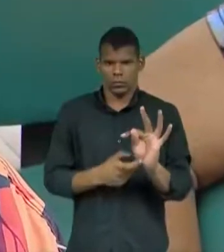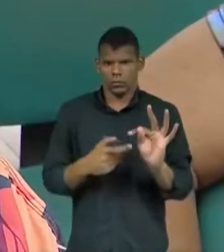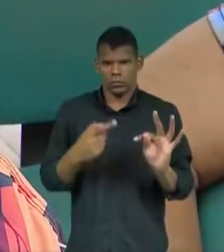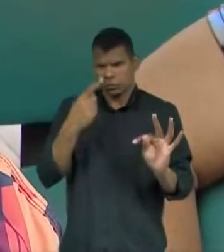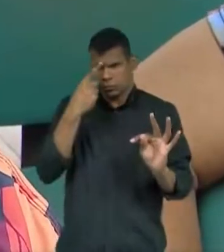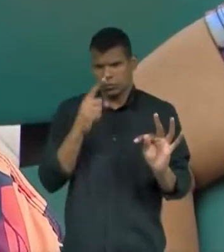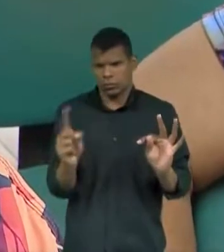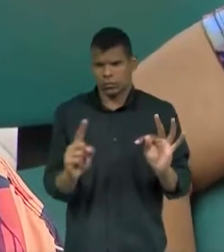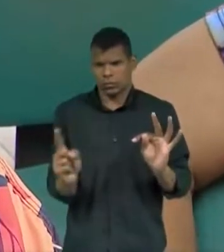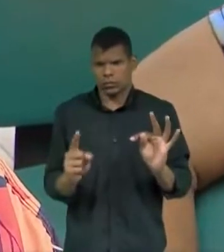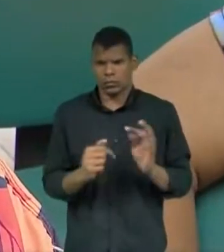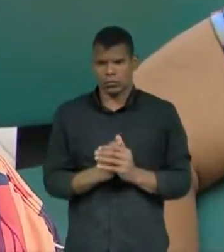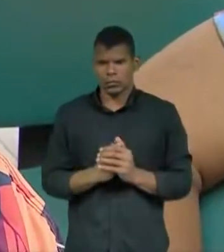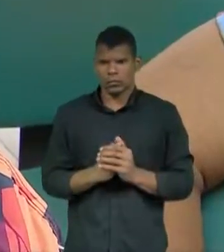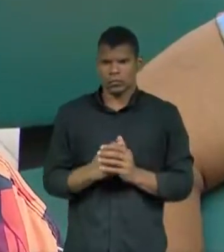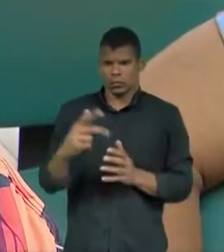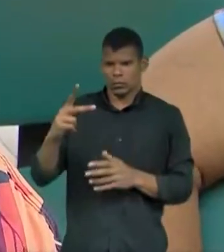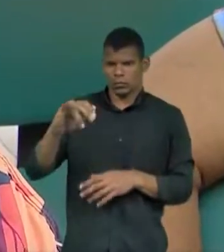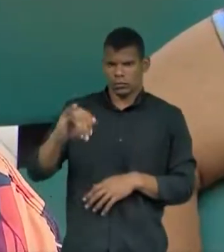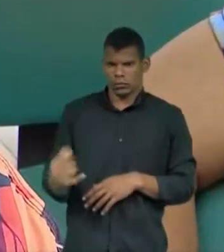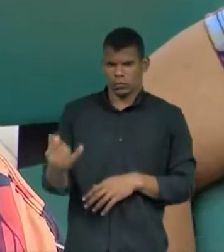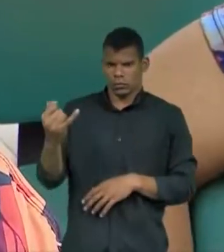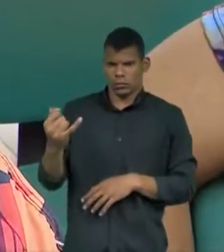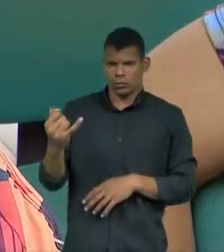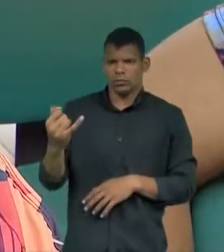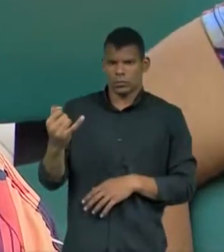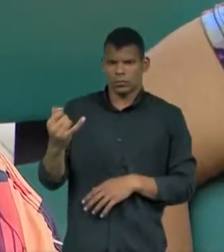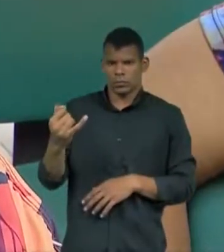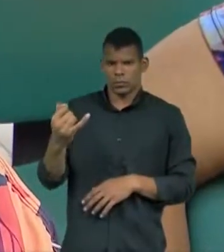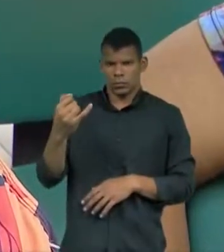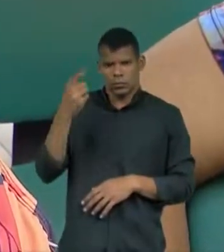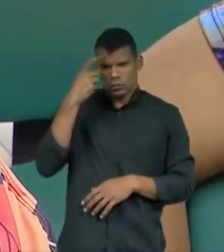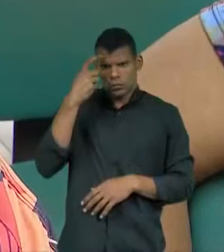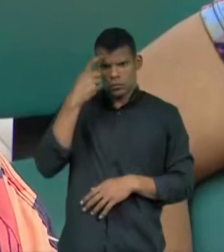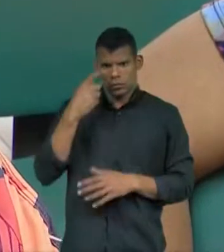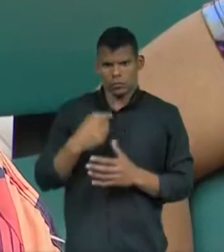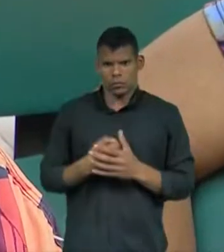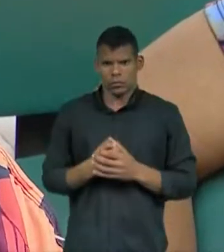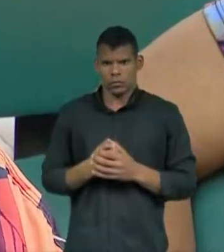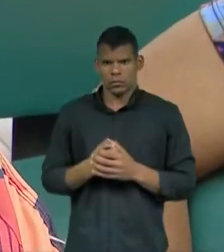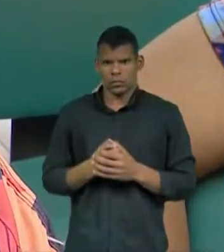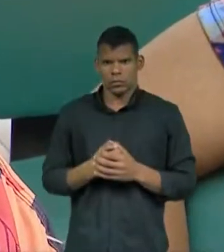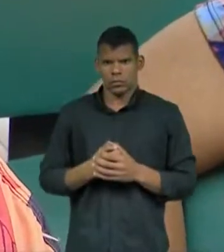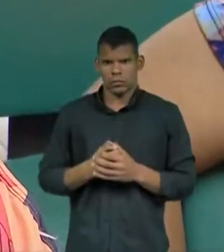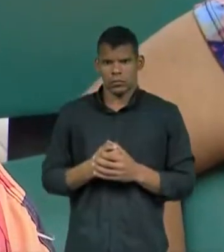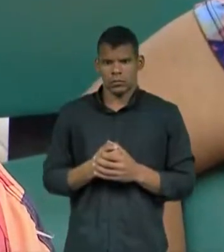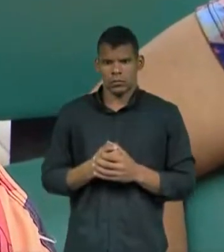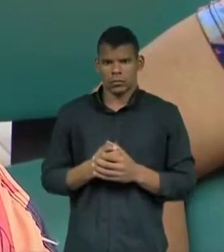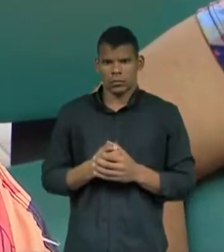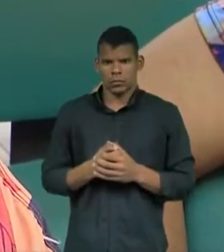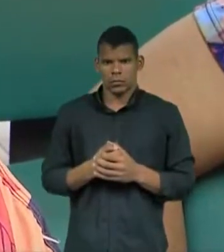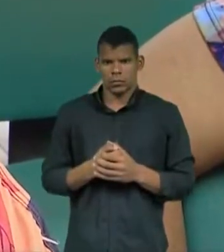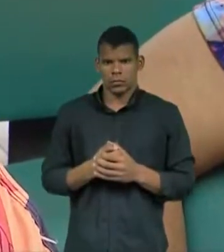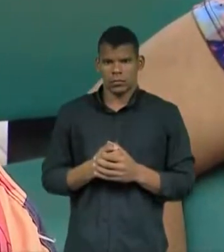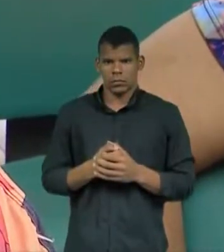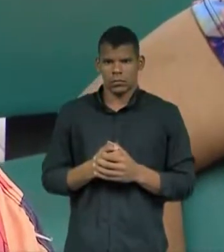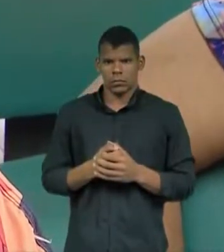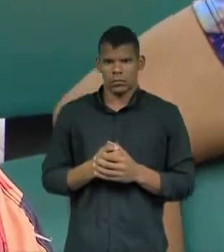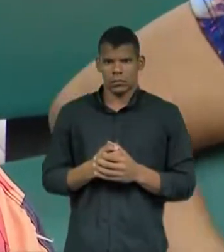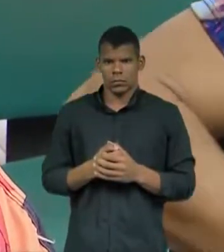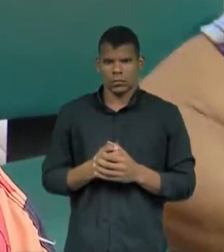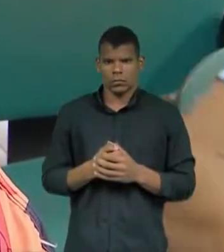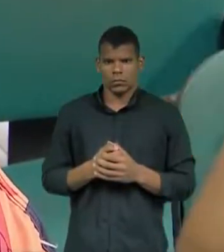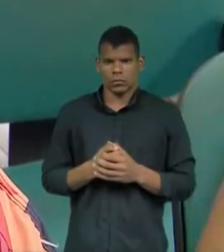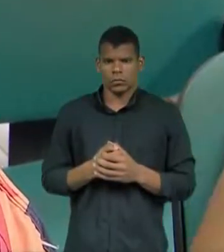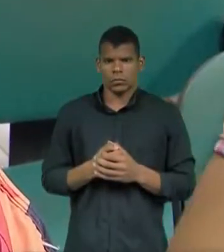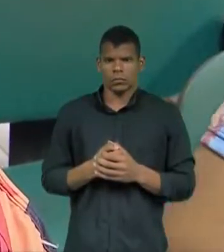Sabe o que é pessoa jurídica? Sei. Ah, o que é? Pessoas que não têm, por conta própria, trabalham, né? Tem um